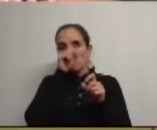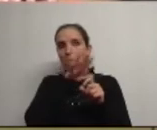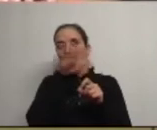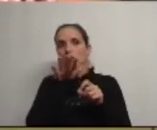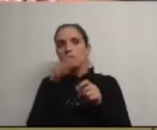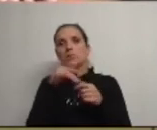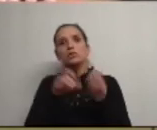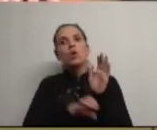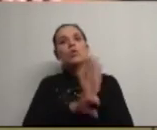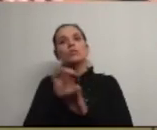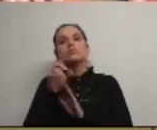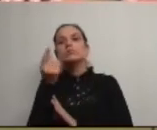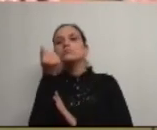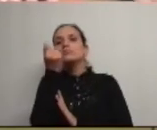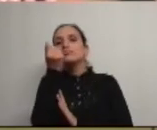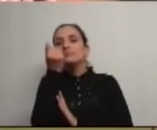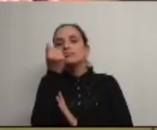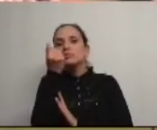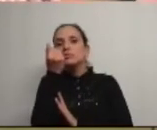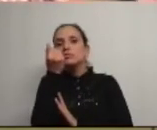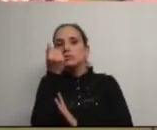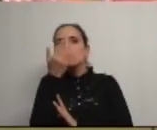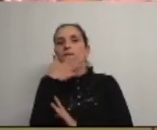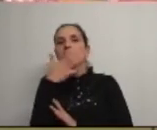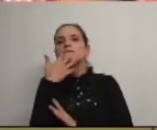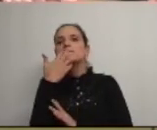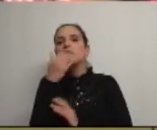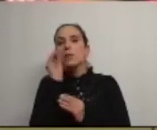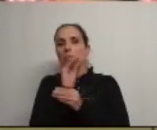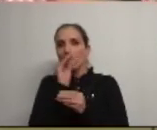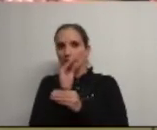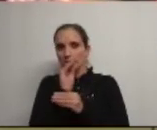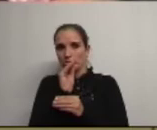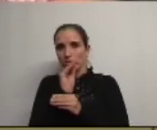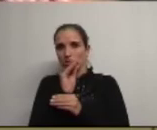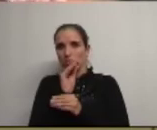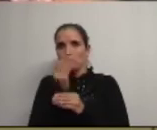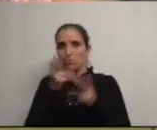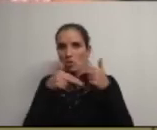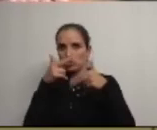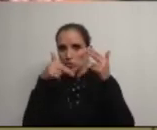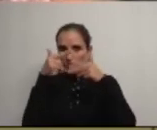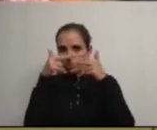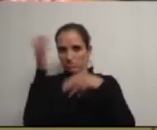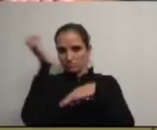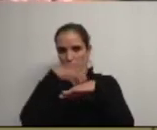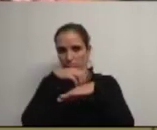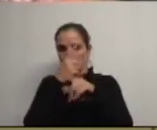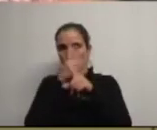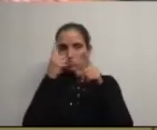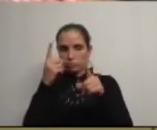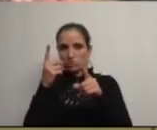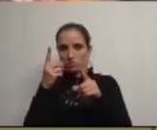que não têm condições de aceder ao empréstimo bancário que necessitam para construir as instalações porque